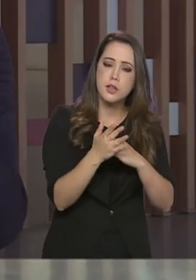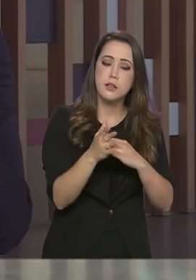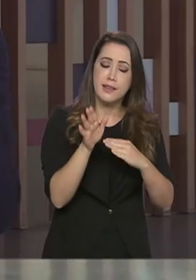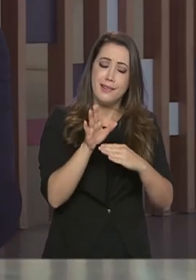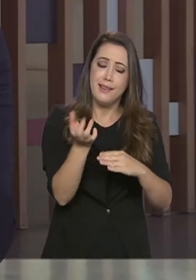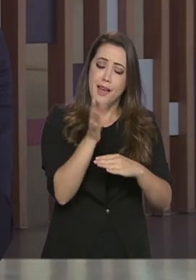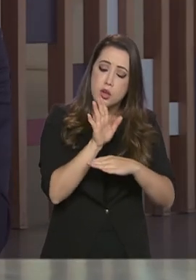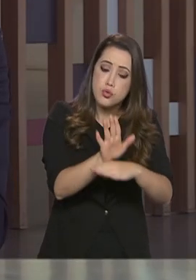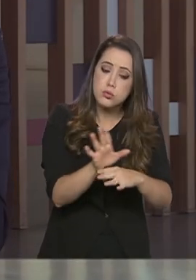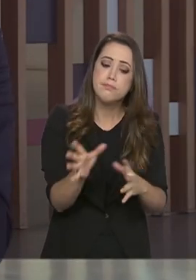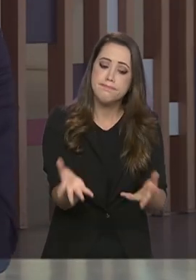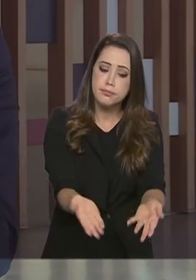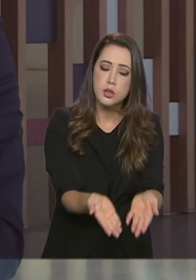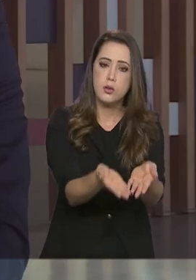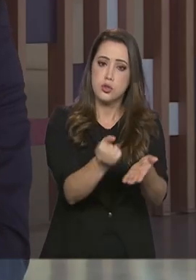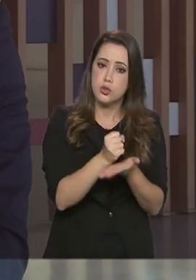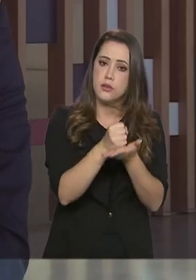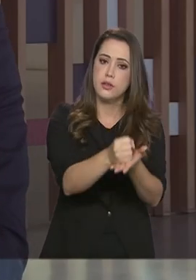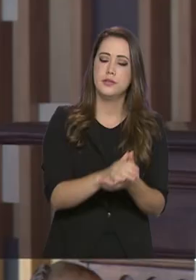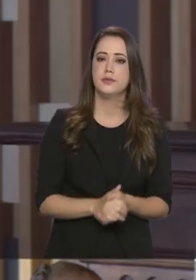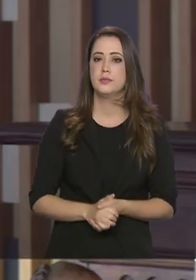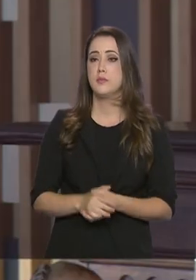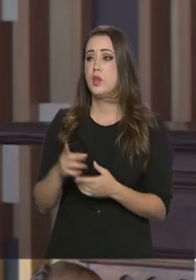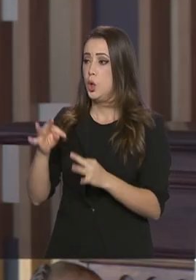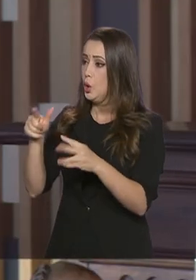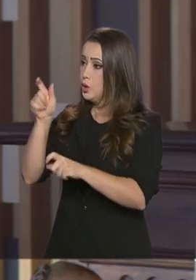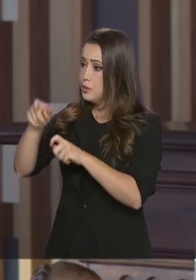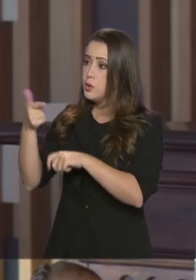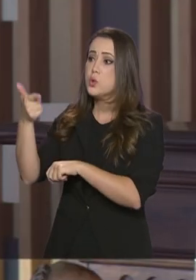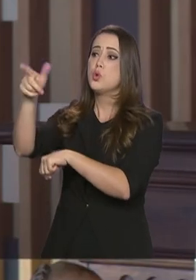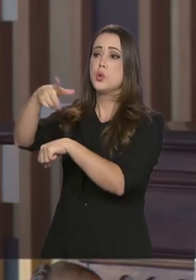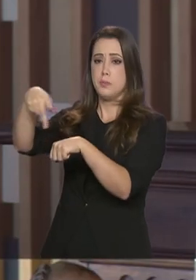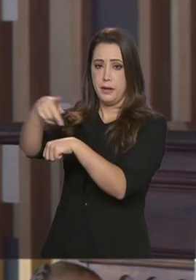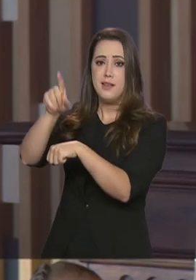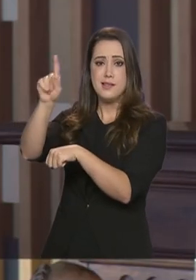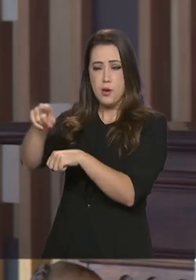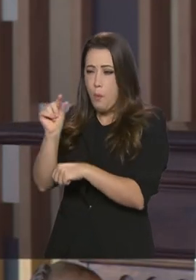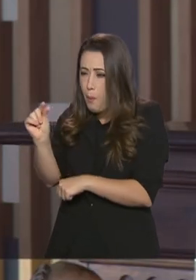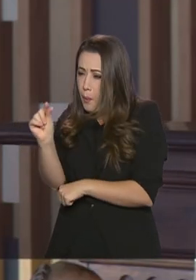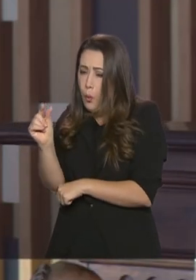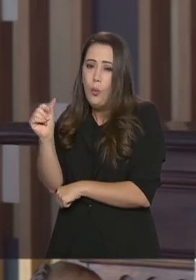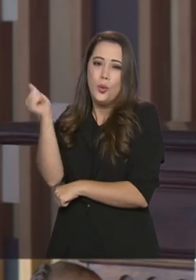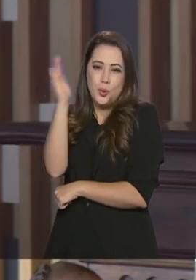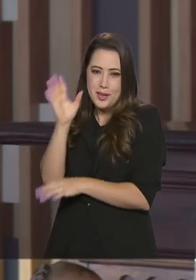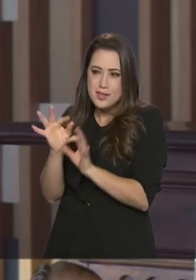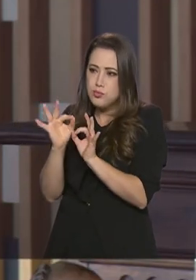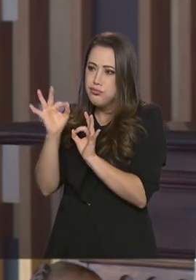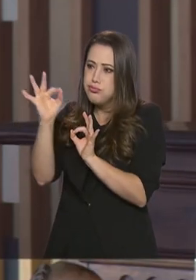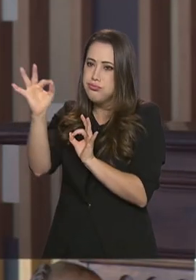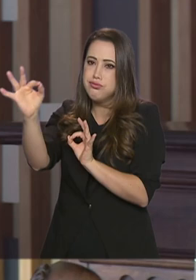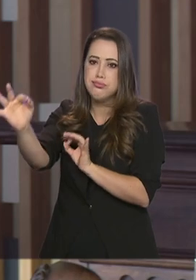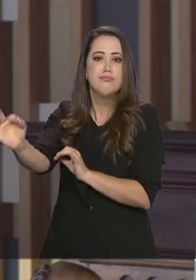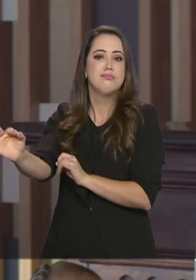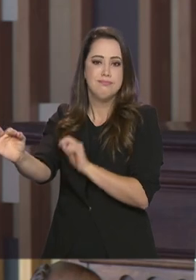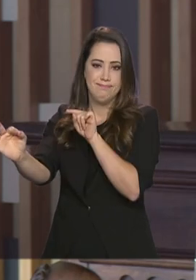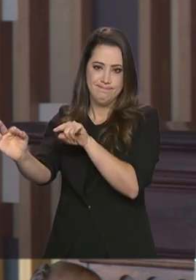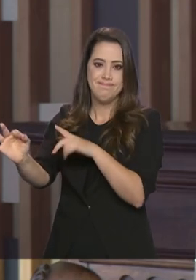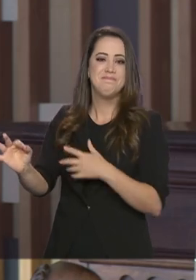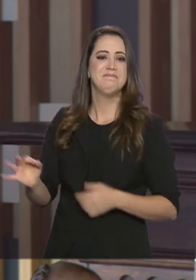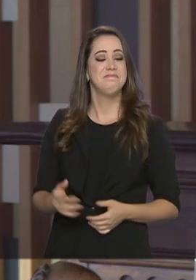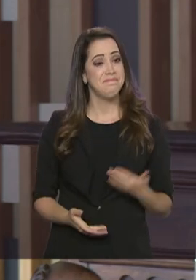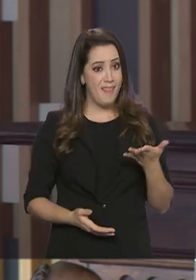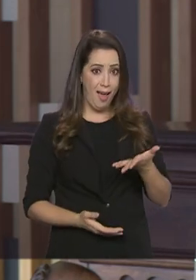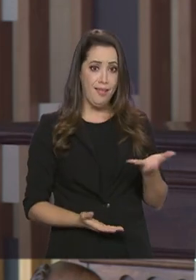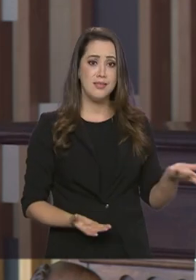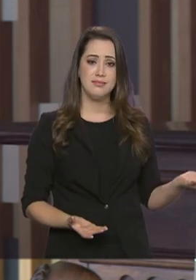é um pouquinho do Brasil que está lá também. Exatamente, exatamente. E nessa hora, acho as pessoas sentiram isso, essa conexão. Então, foi bonito ver os vídeos que